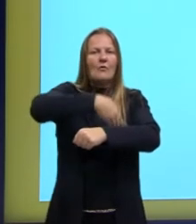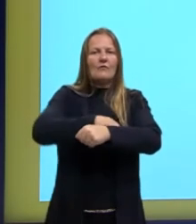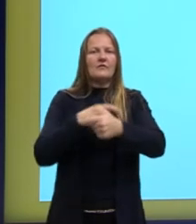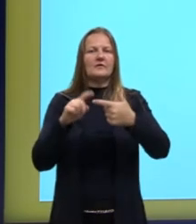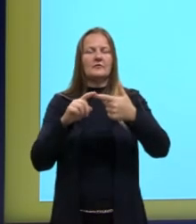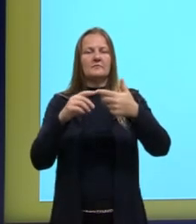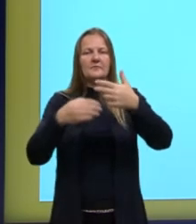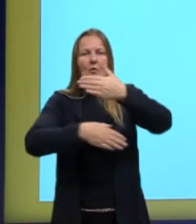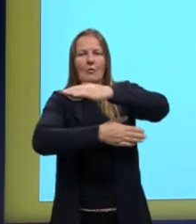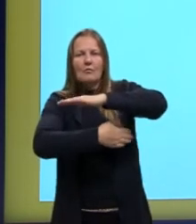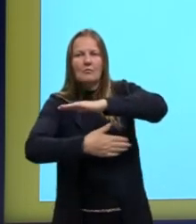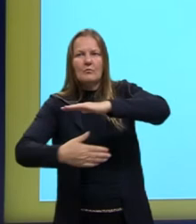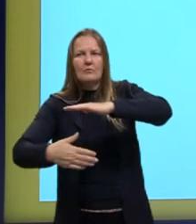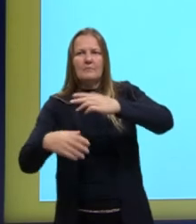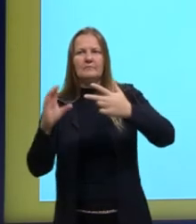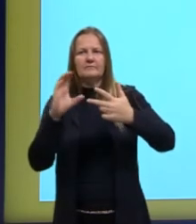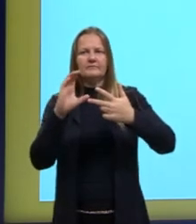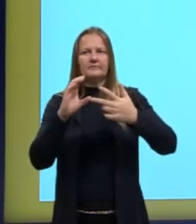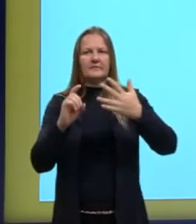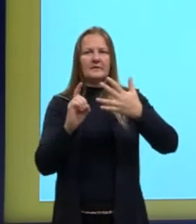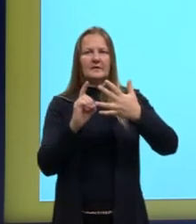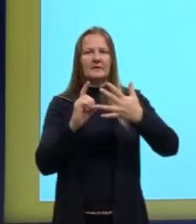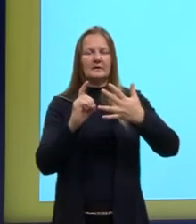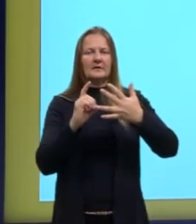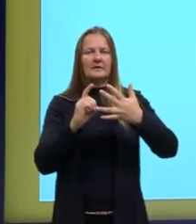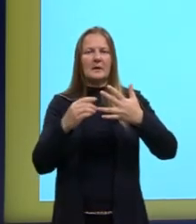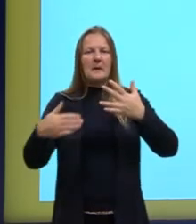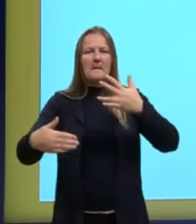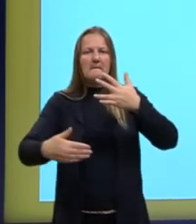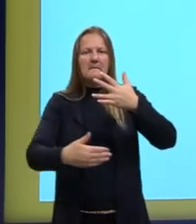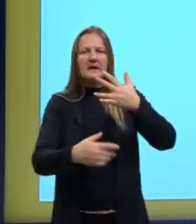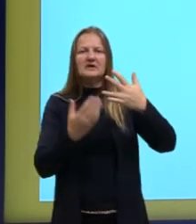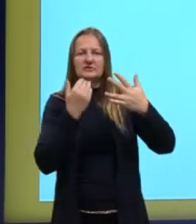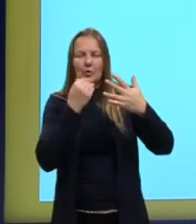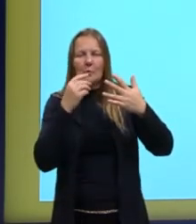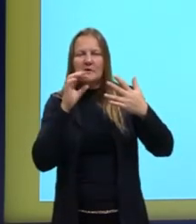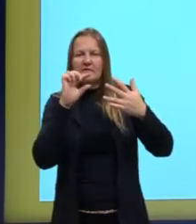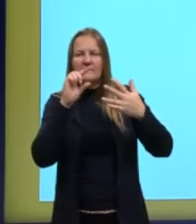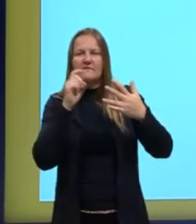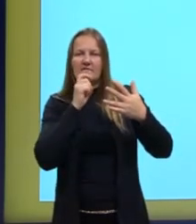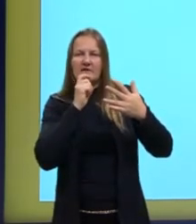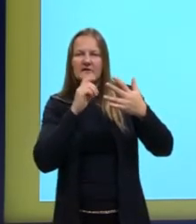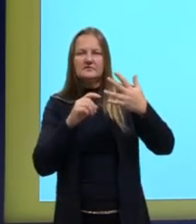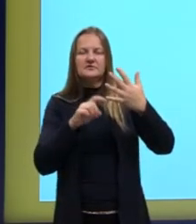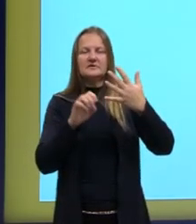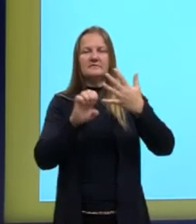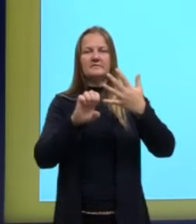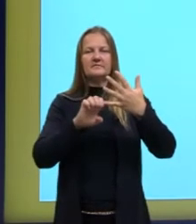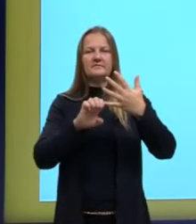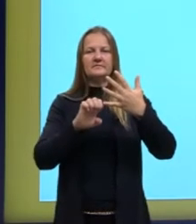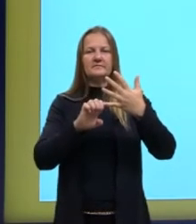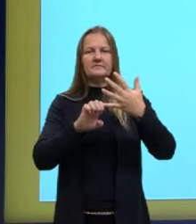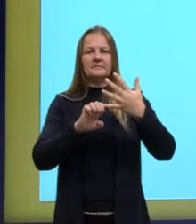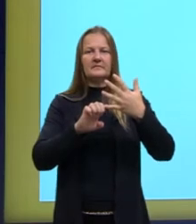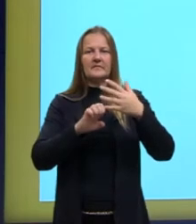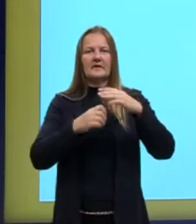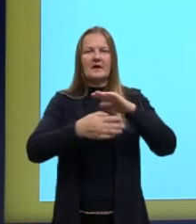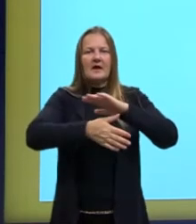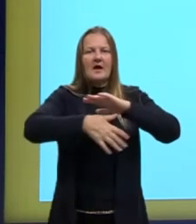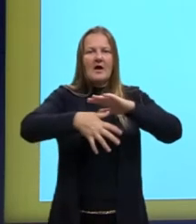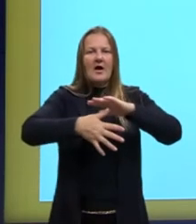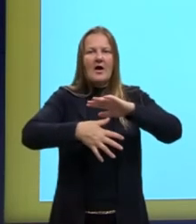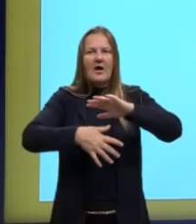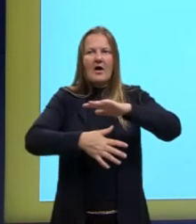fitoplancton? Letra D. Nos peixes herbívoros? Letra E. Nas algas